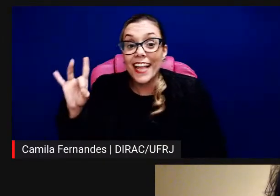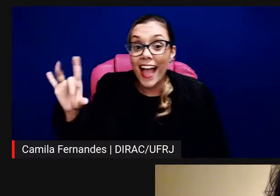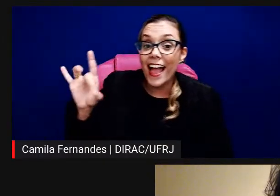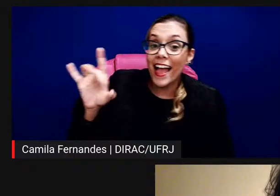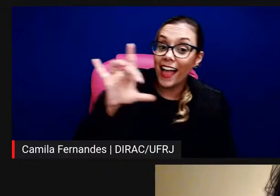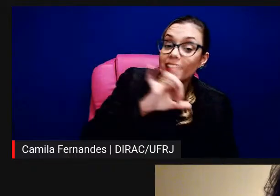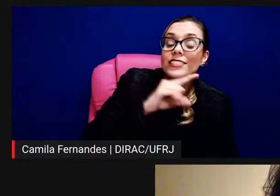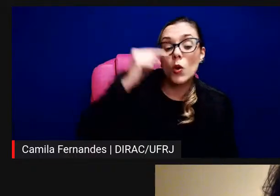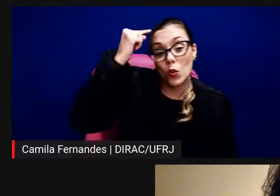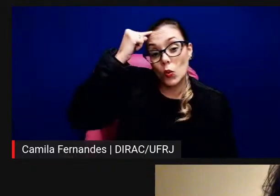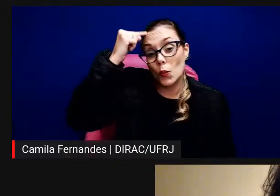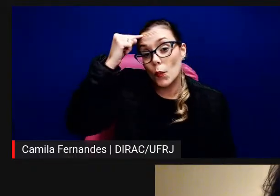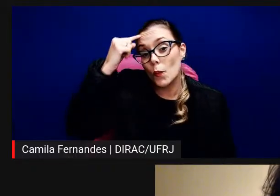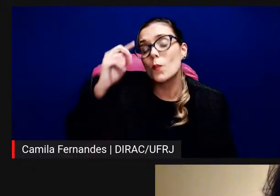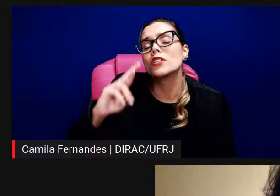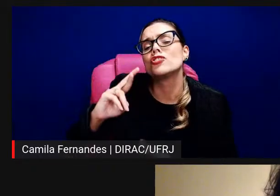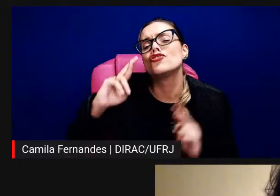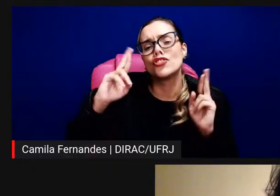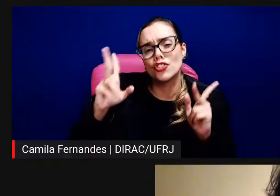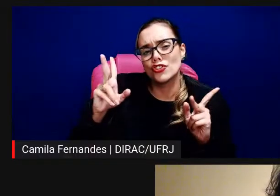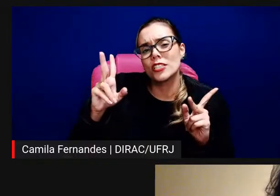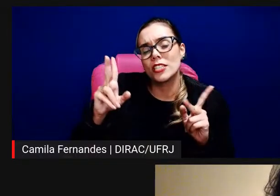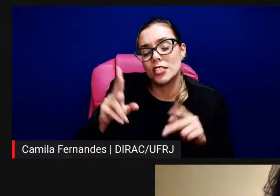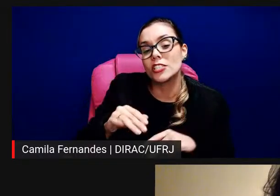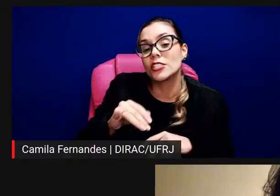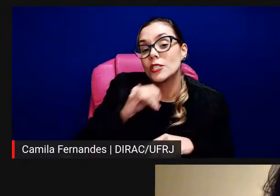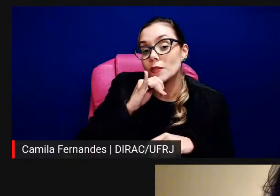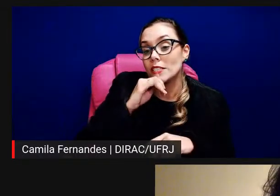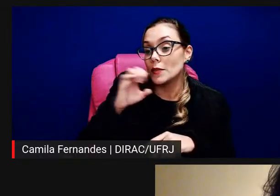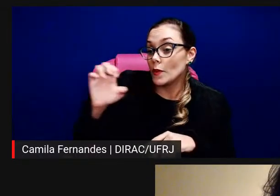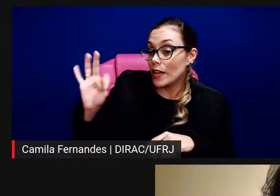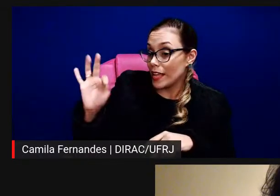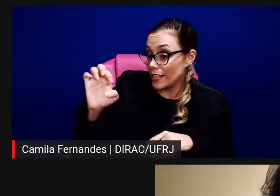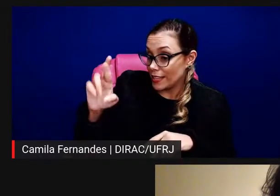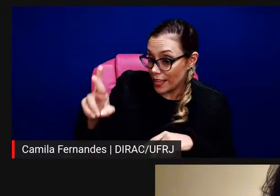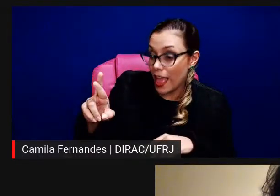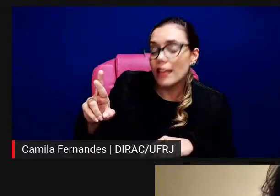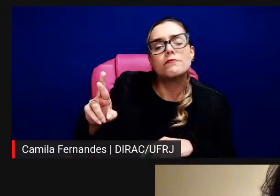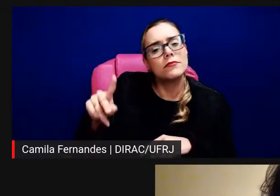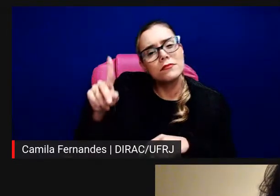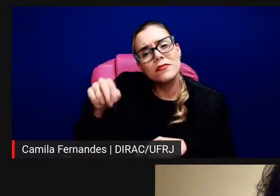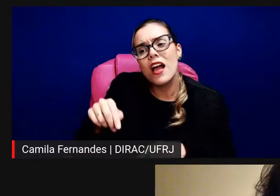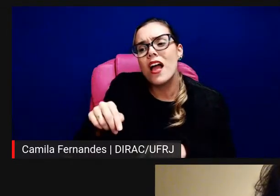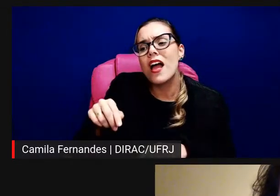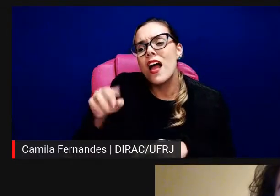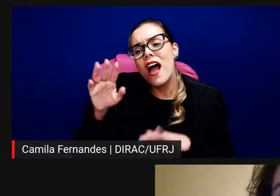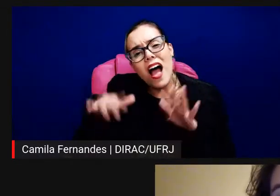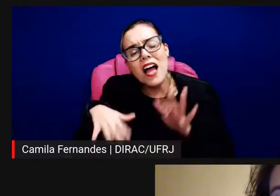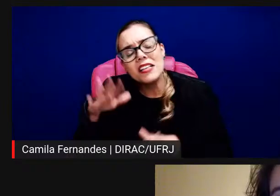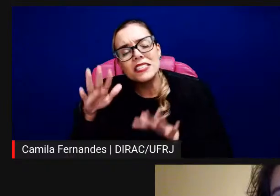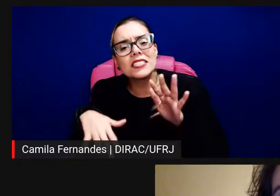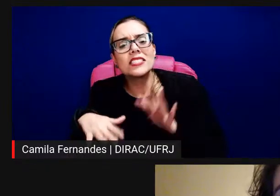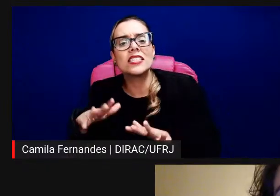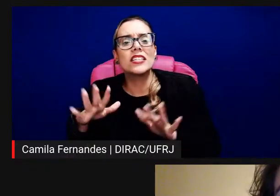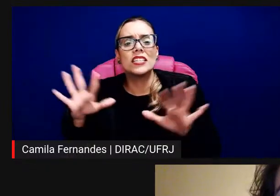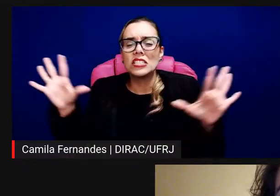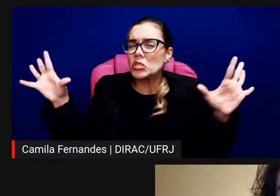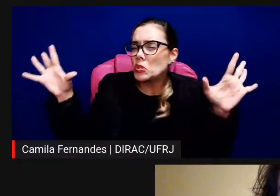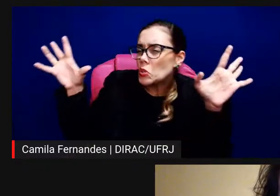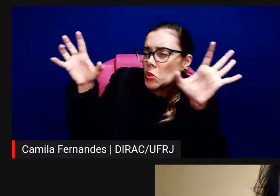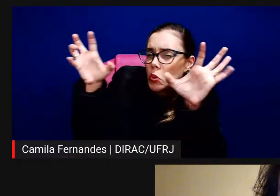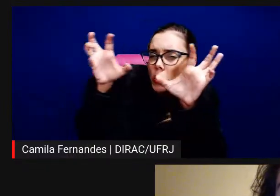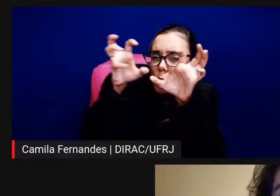diferente também, né, o éter tinha essa coisa do escuro total, daquele gravador que desaparecia no